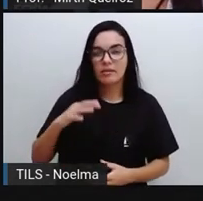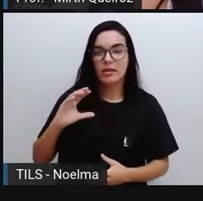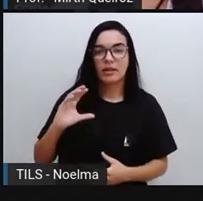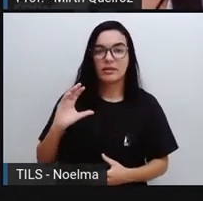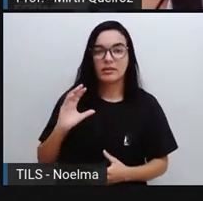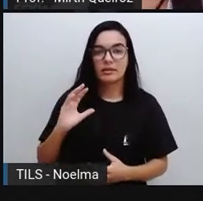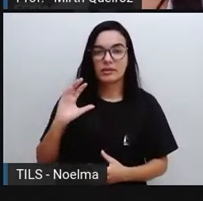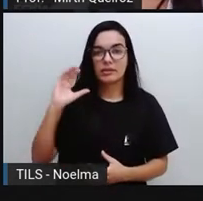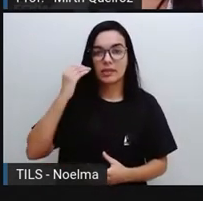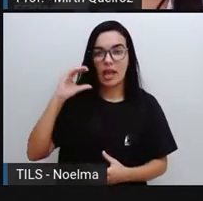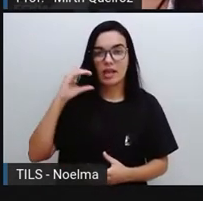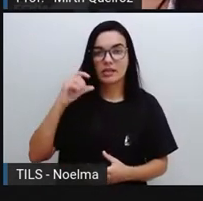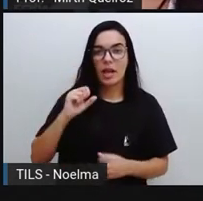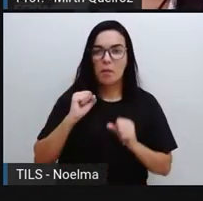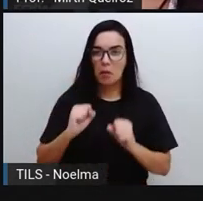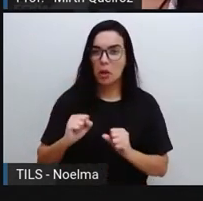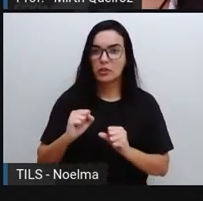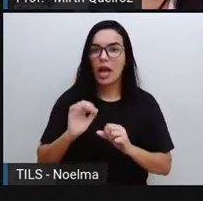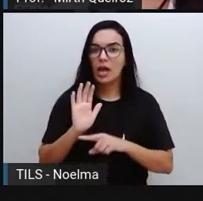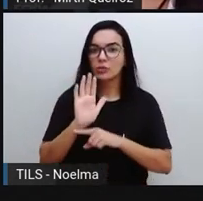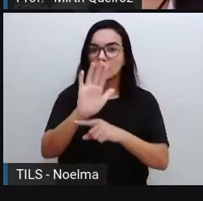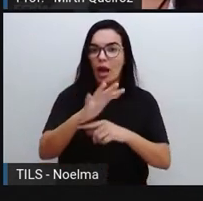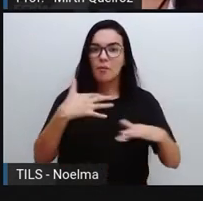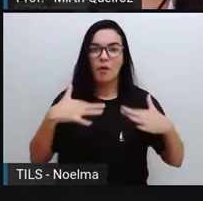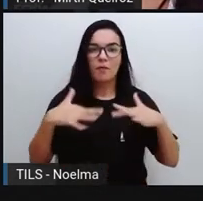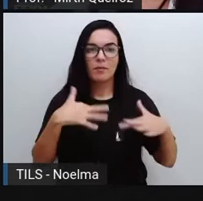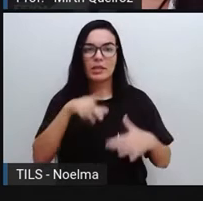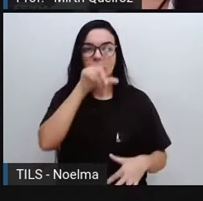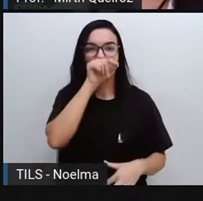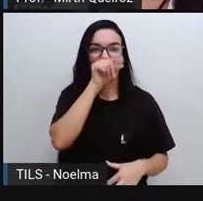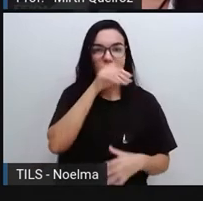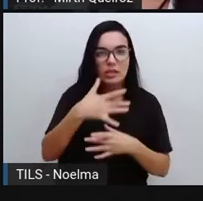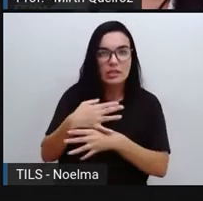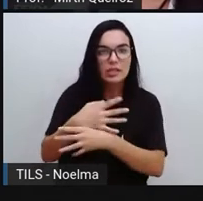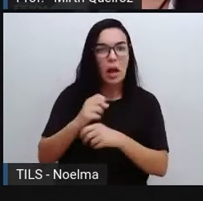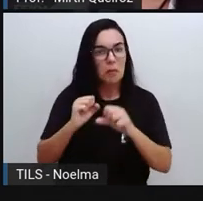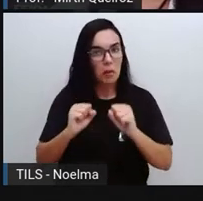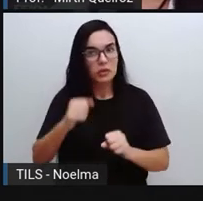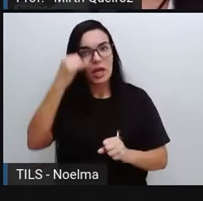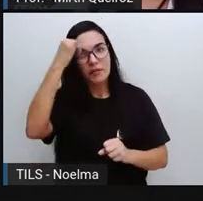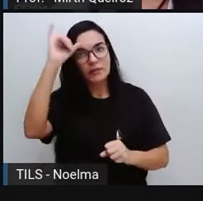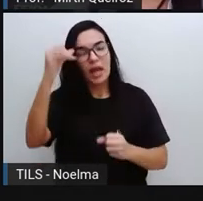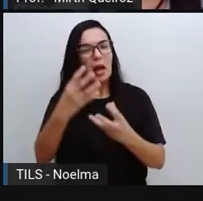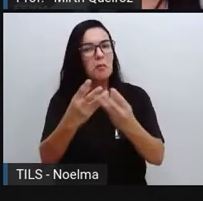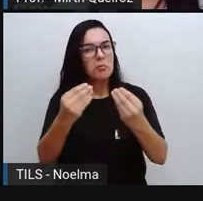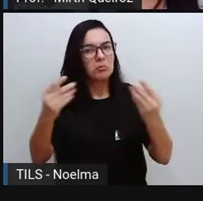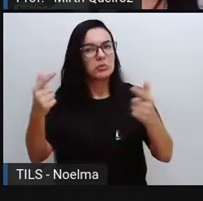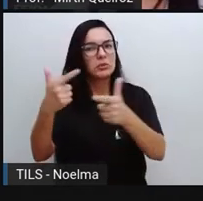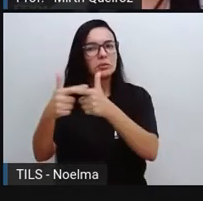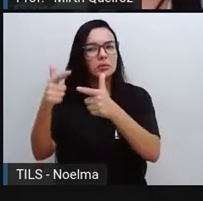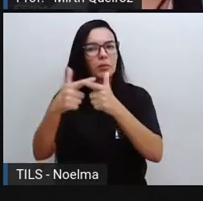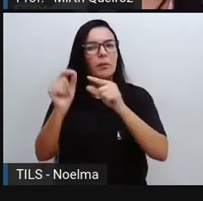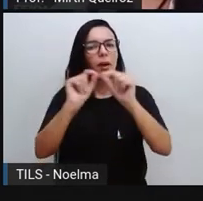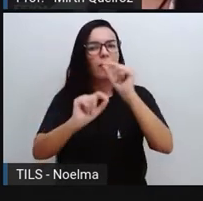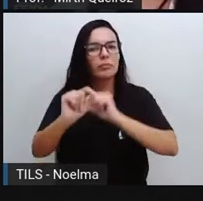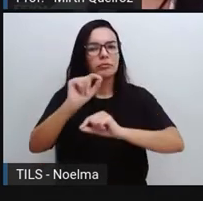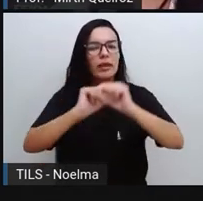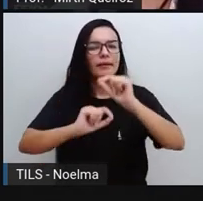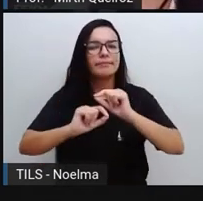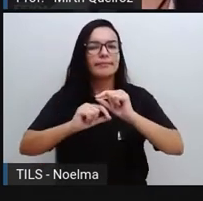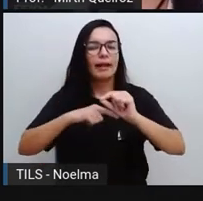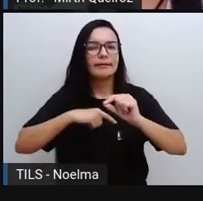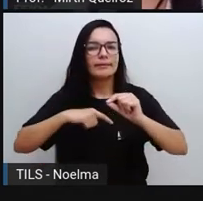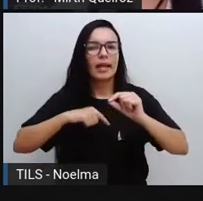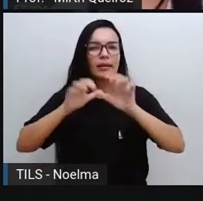melhor a movimentação das aves na cidade poderia evitar uma série de acidentes nos aeroportos brasileiros.